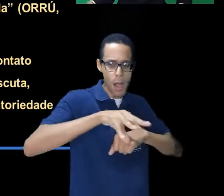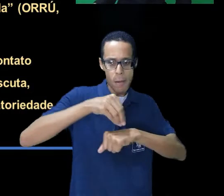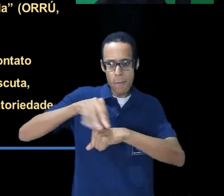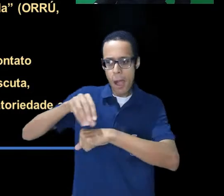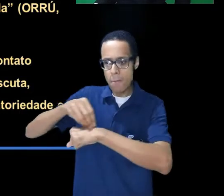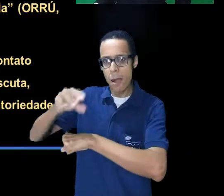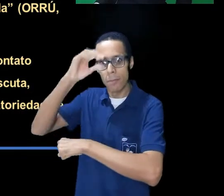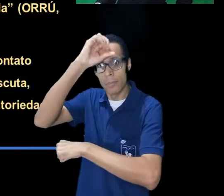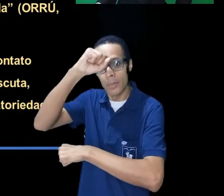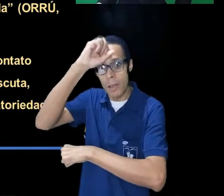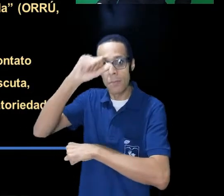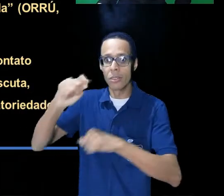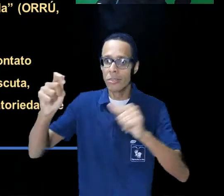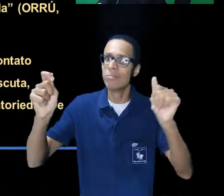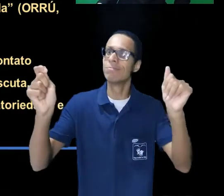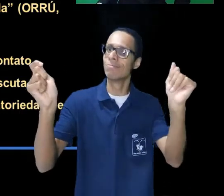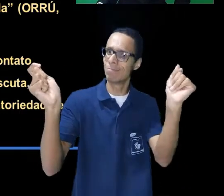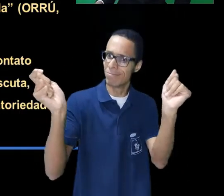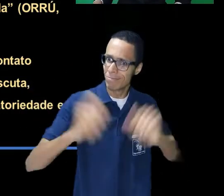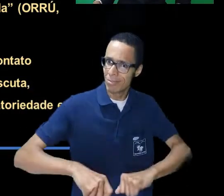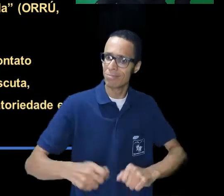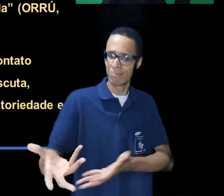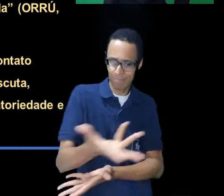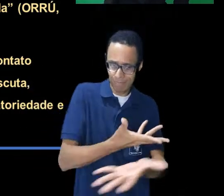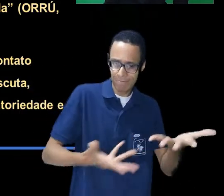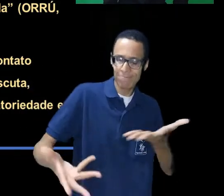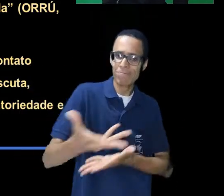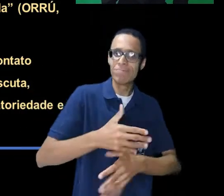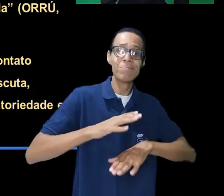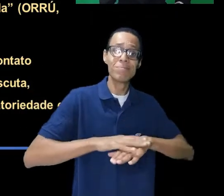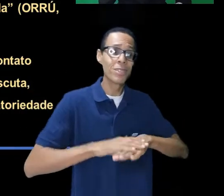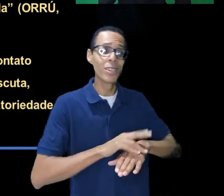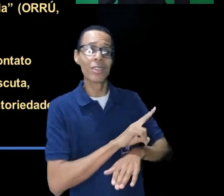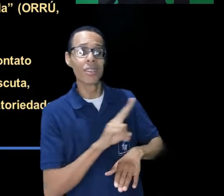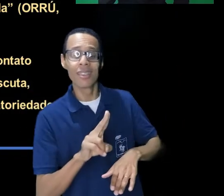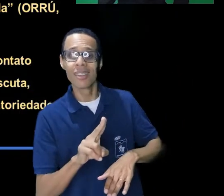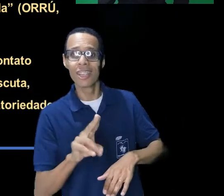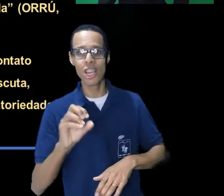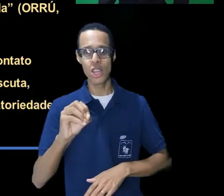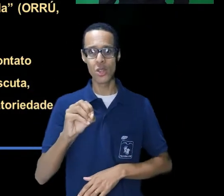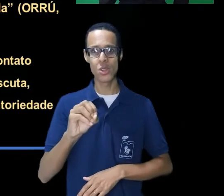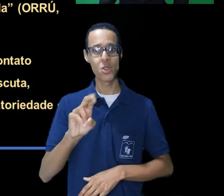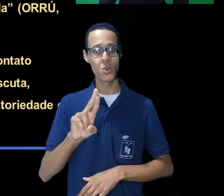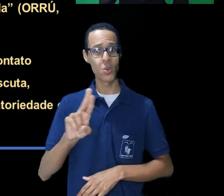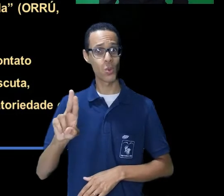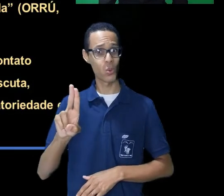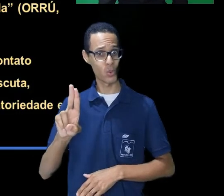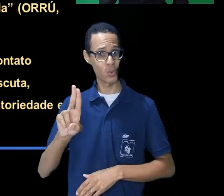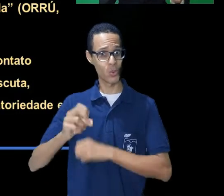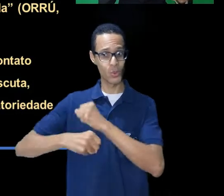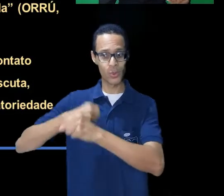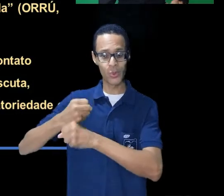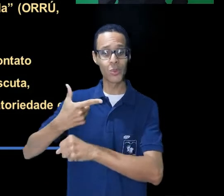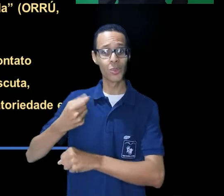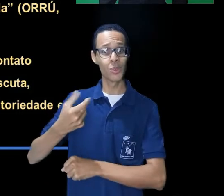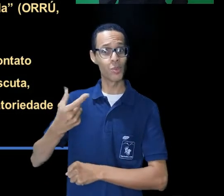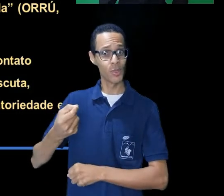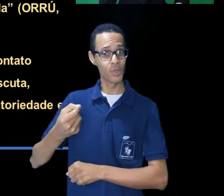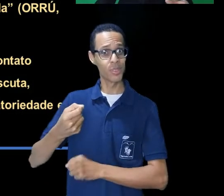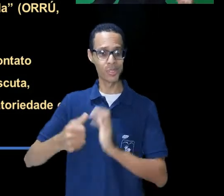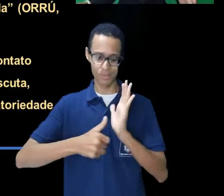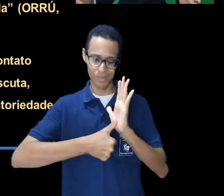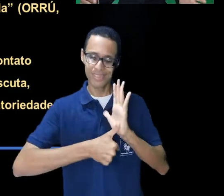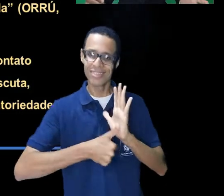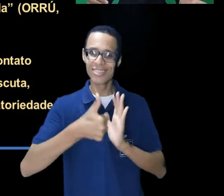onde a aprendizagem é germinada. Fecha aspas, Oru 2020, página 132. É nesse